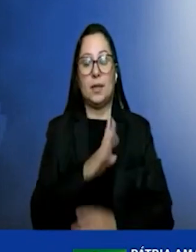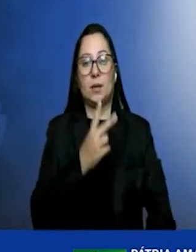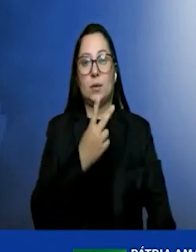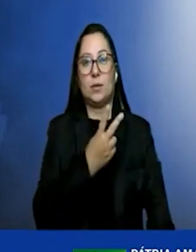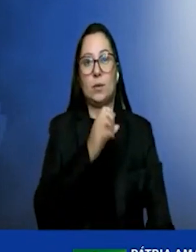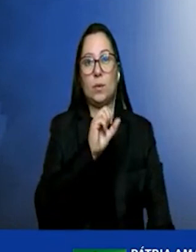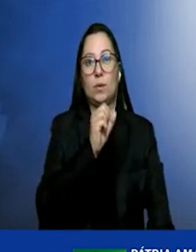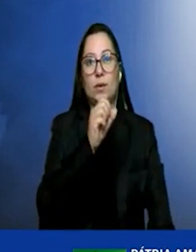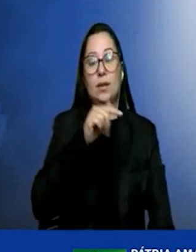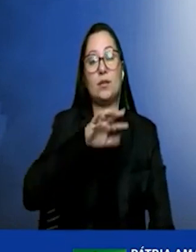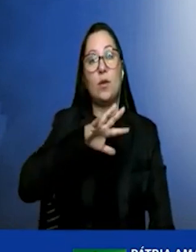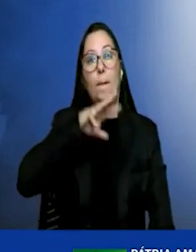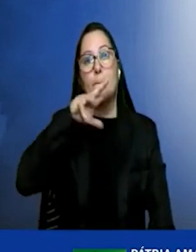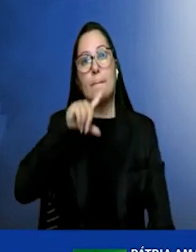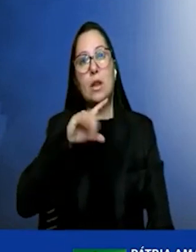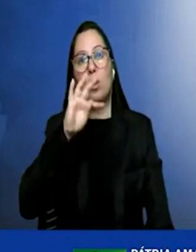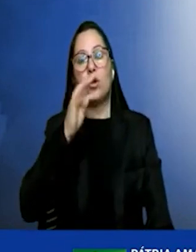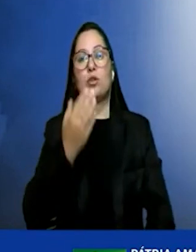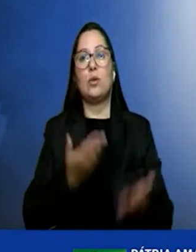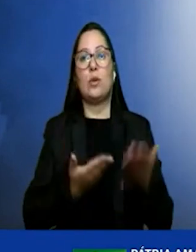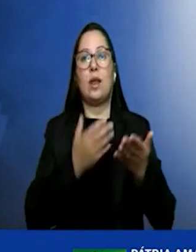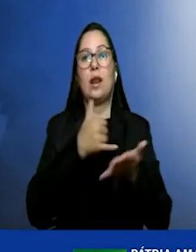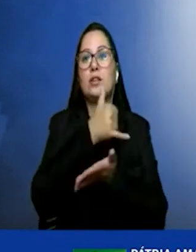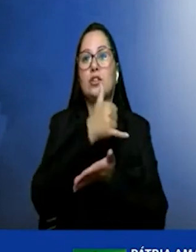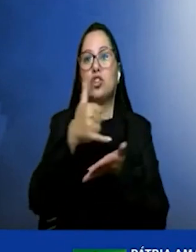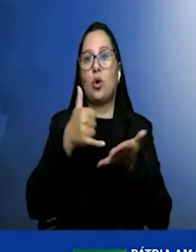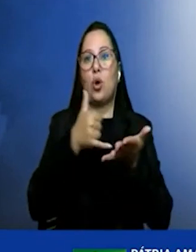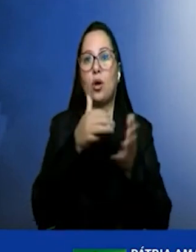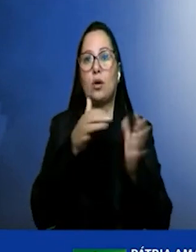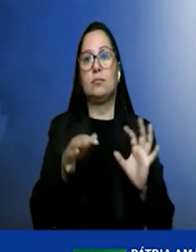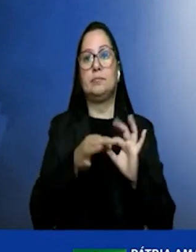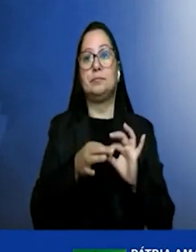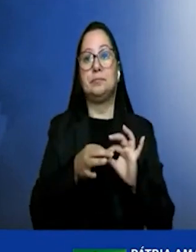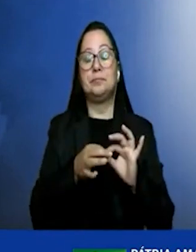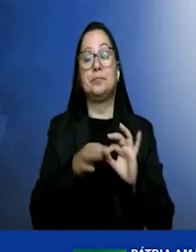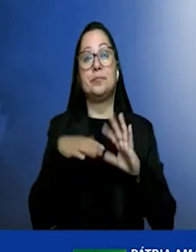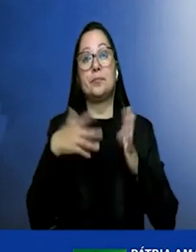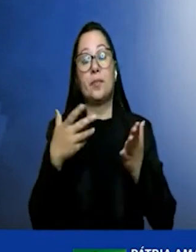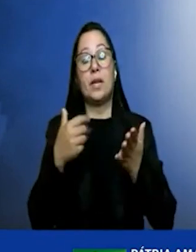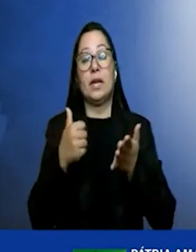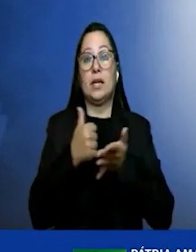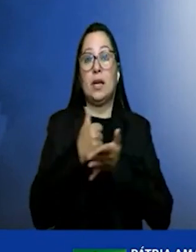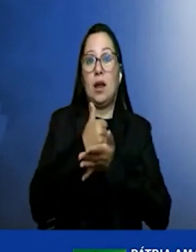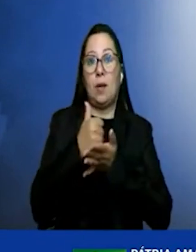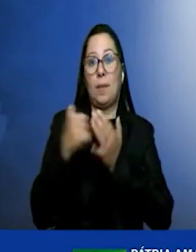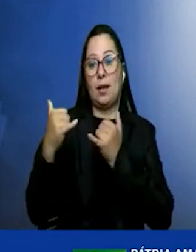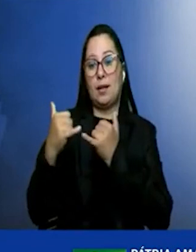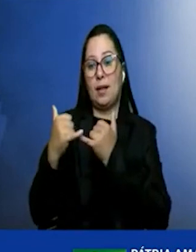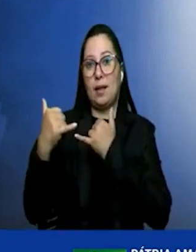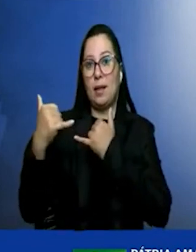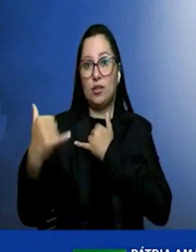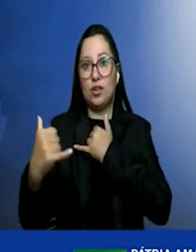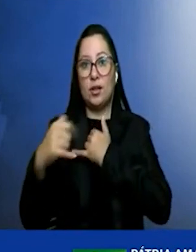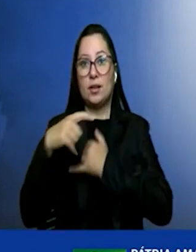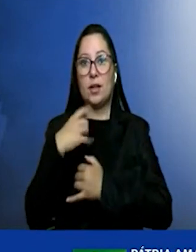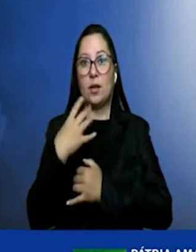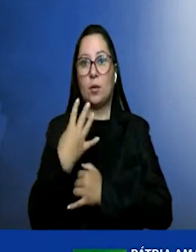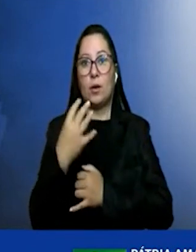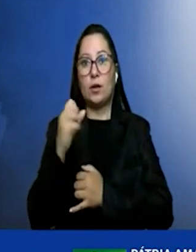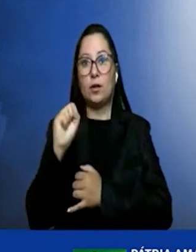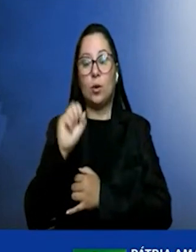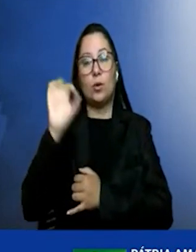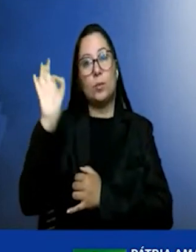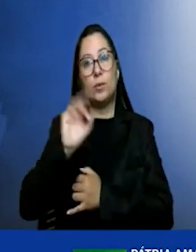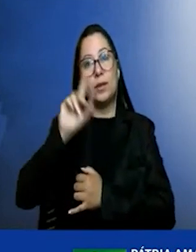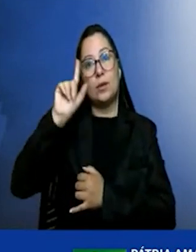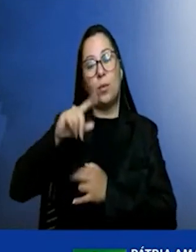milhões de toneladas de óleo equivalente e dentro dessa matriz energética 48% é de renováveis isso é